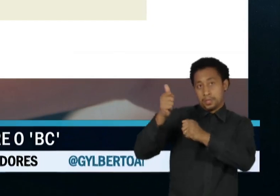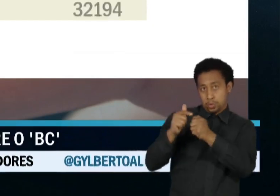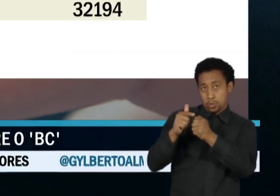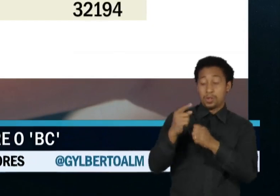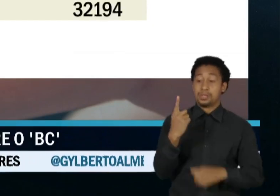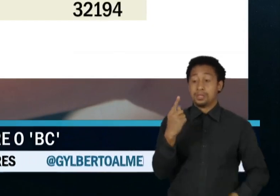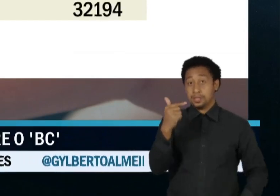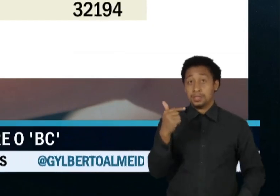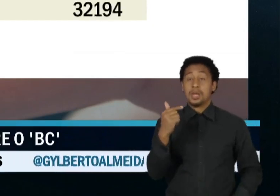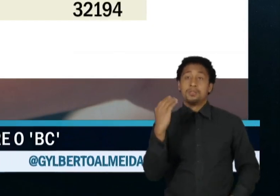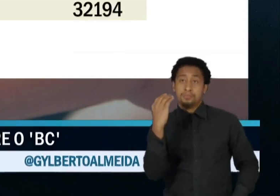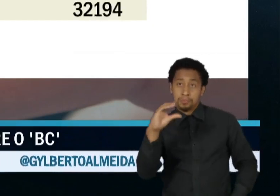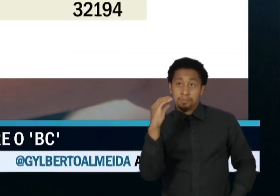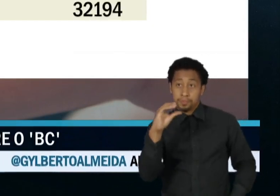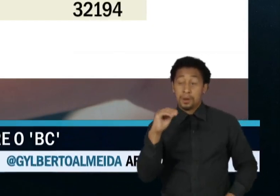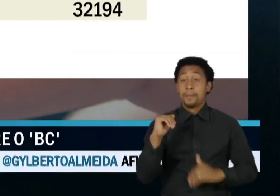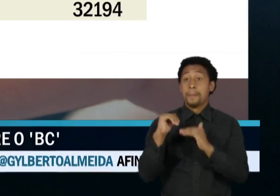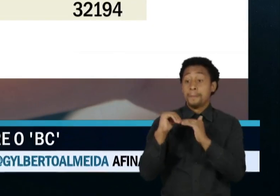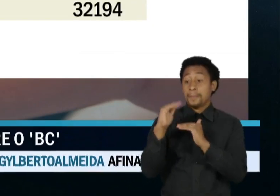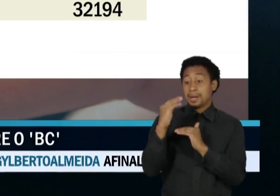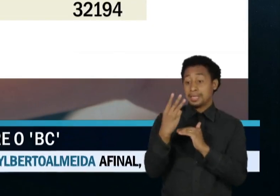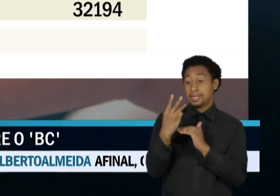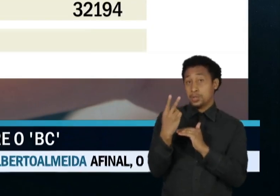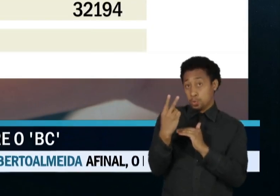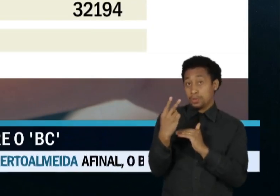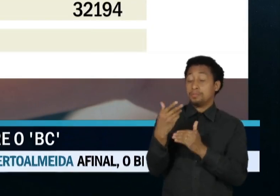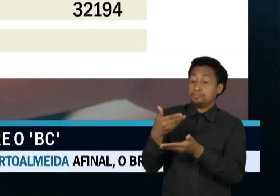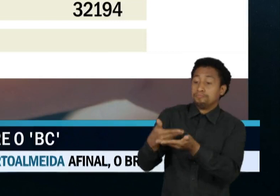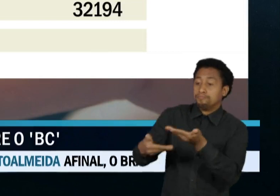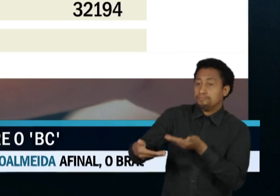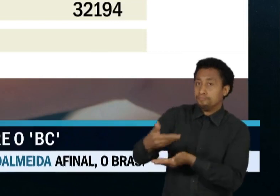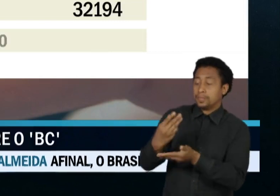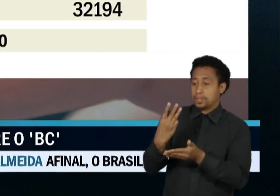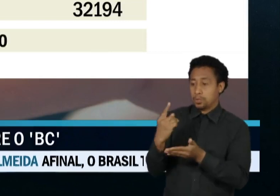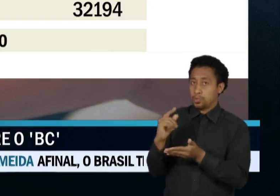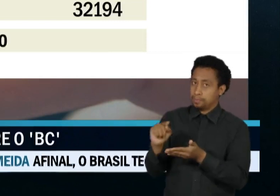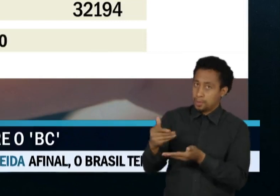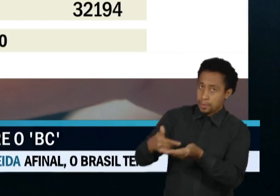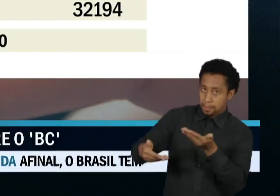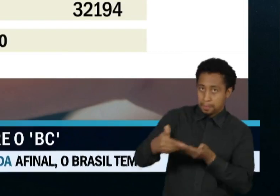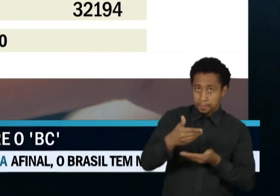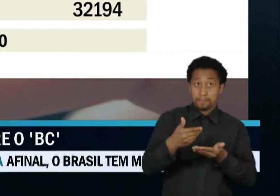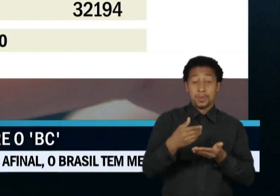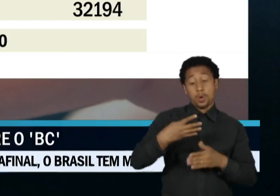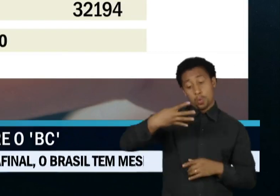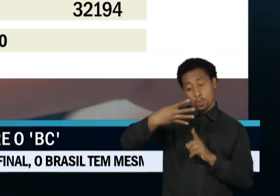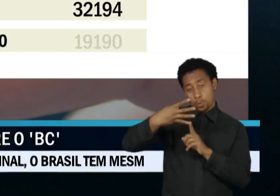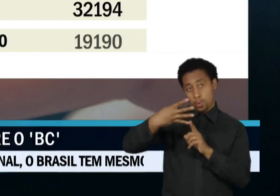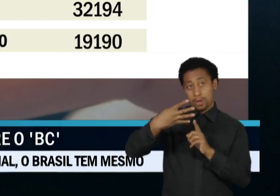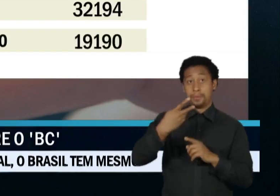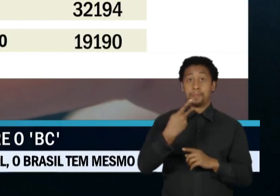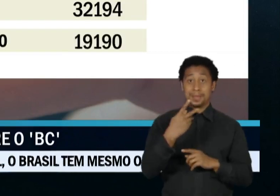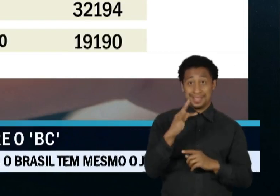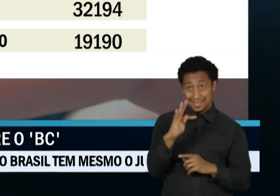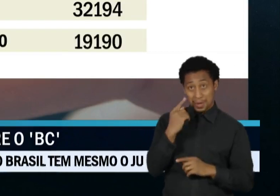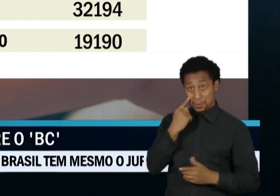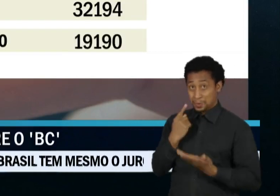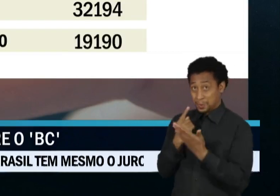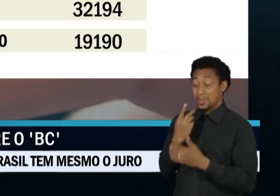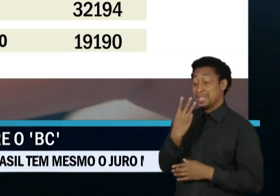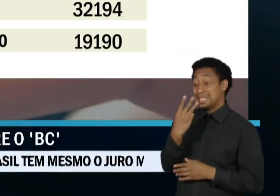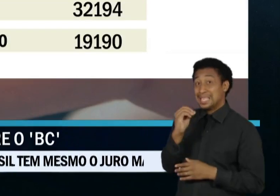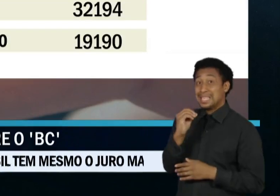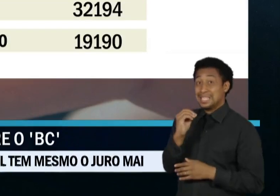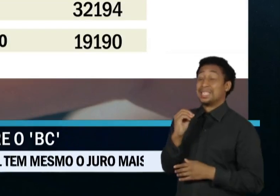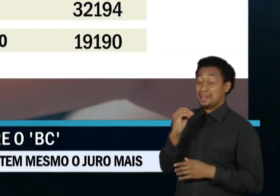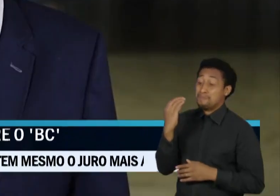e mais de 32 mil interações. E em quarto lugar, o PT, que aparece com 30 publicações e quase 19 mil e